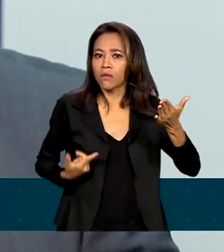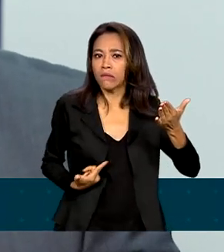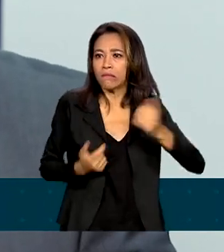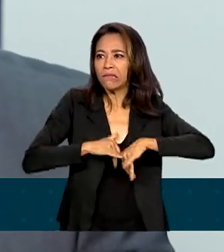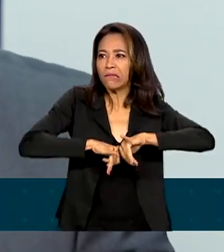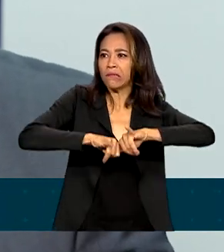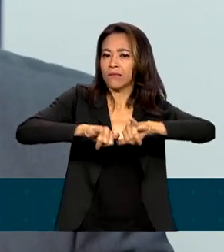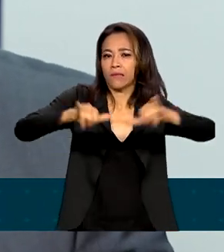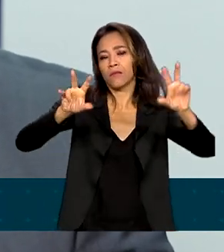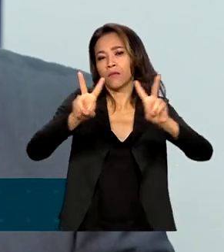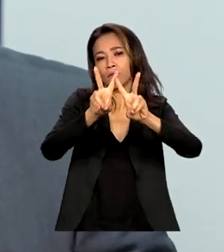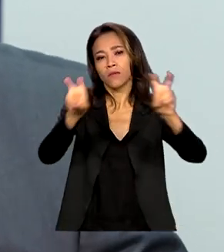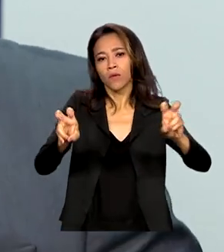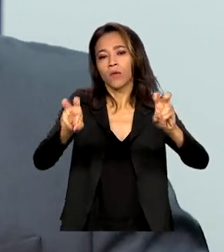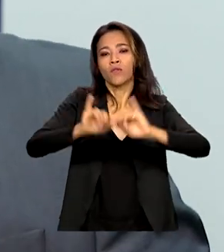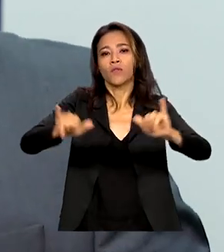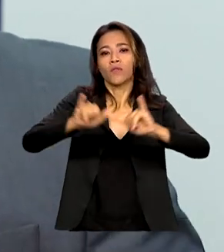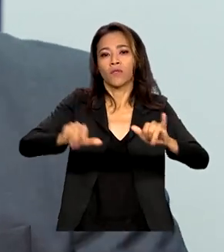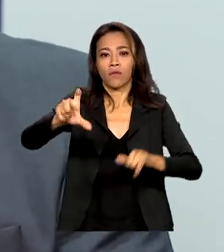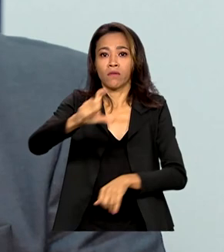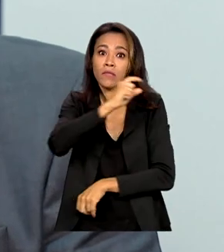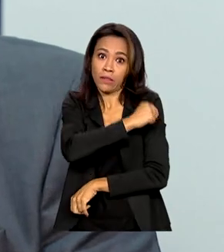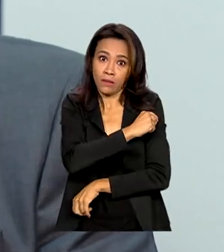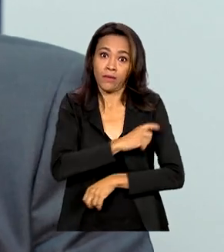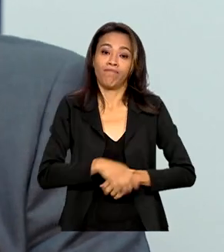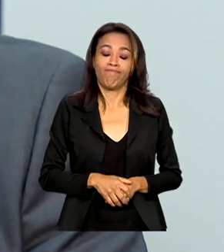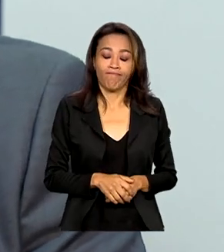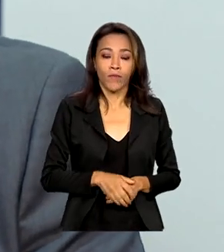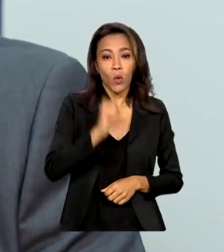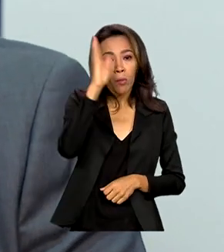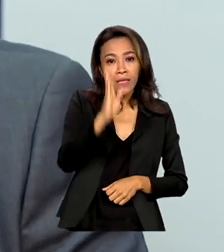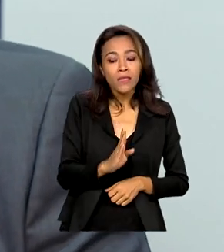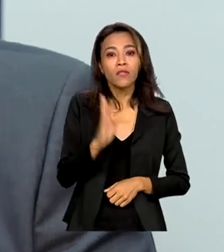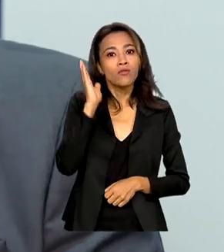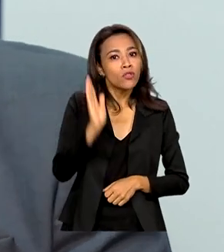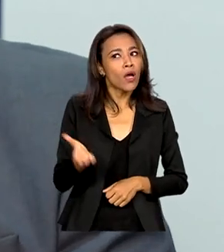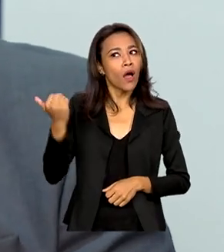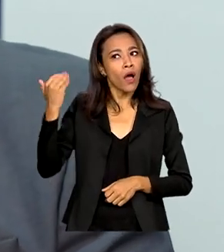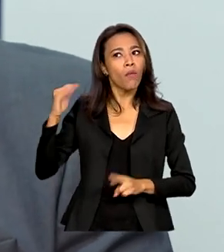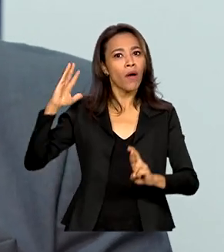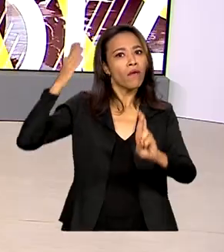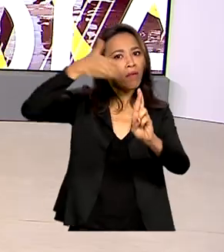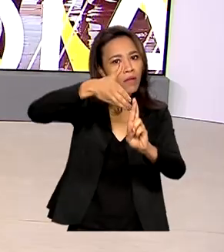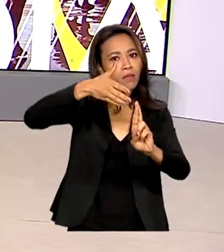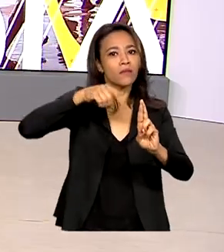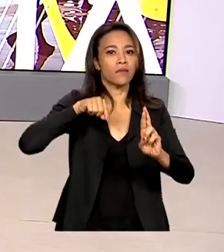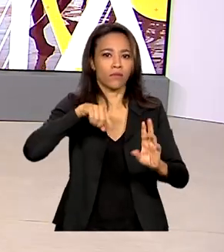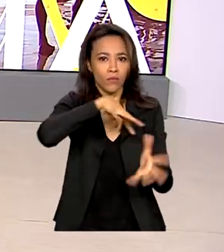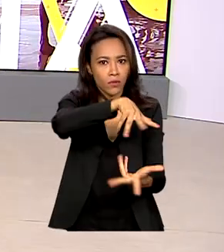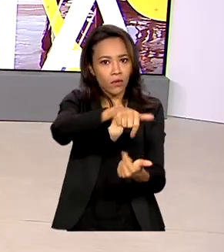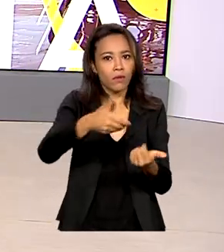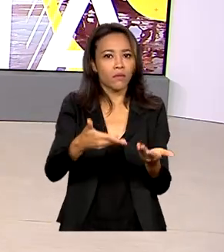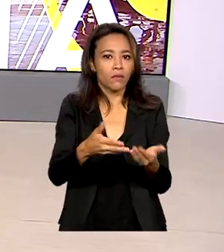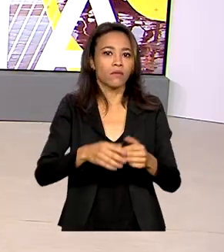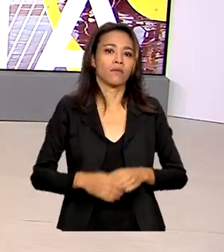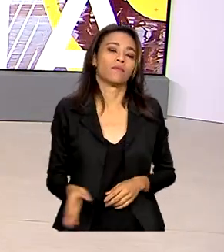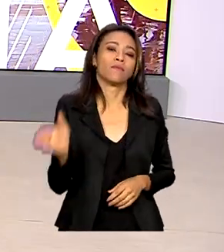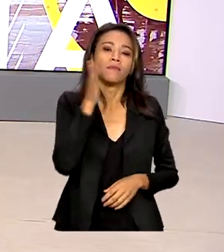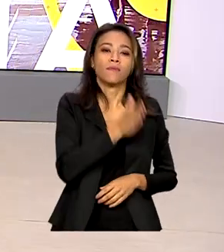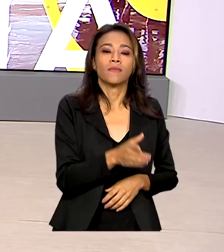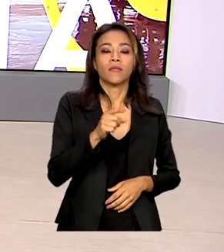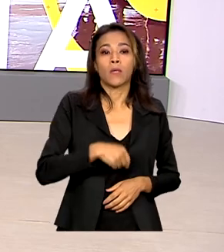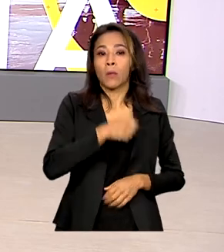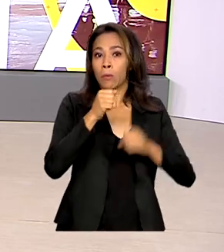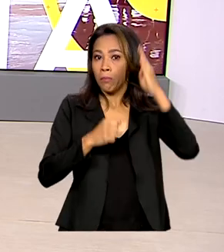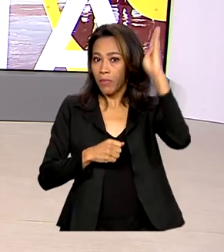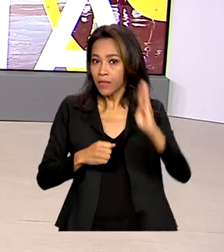sociais sobre campanha de vacinação. O Brasil já foi uma referência mundial nessa área. Brasil e Angola